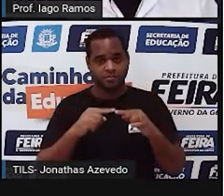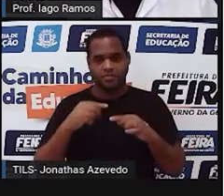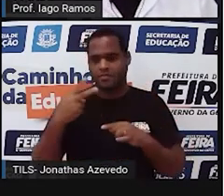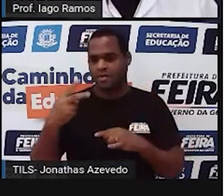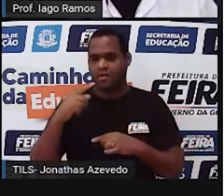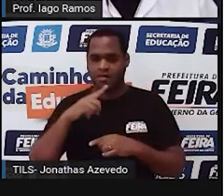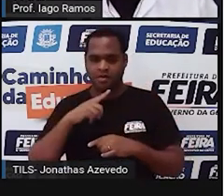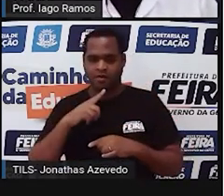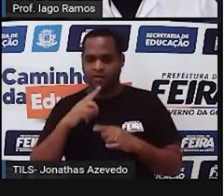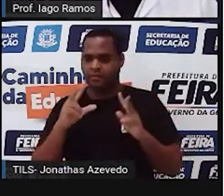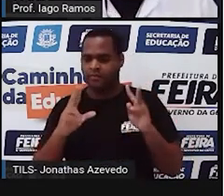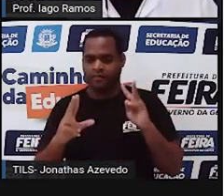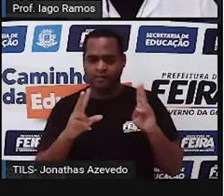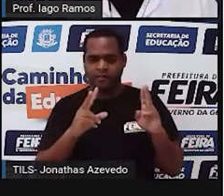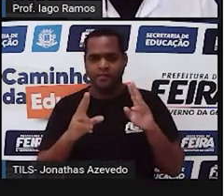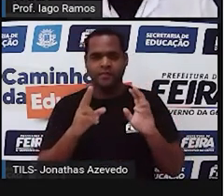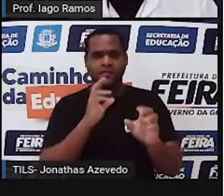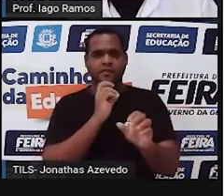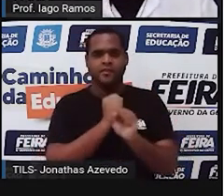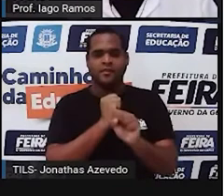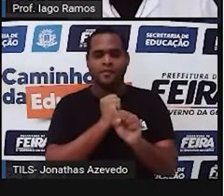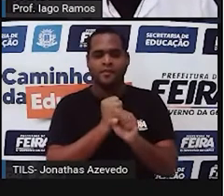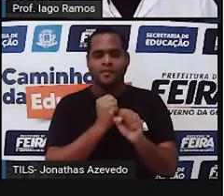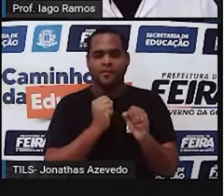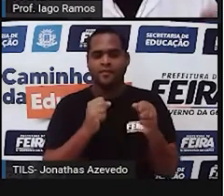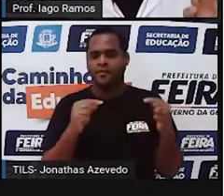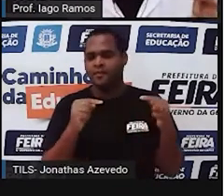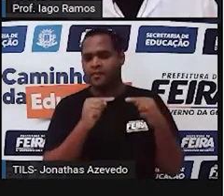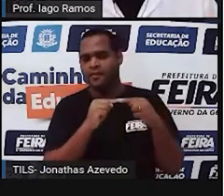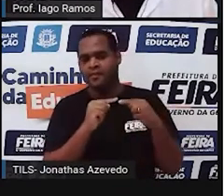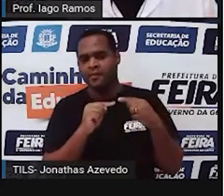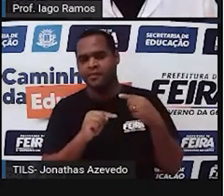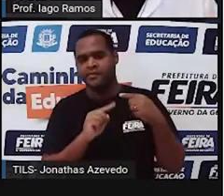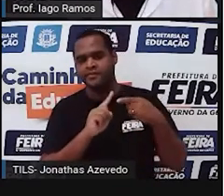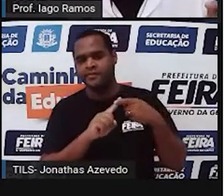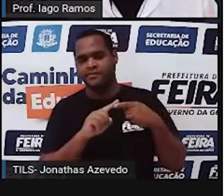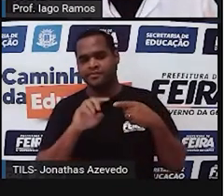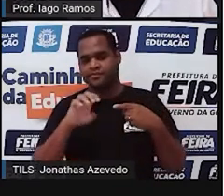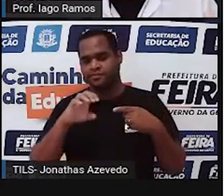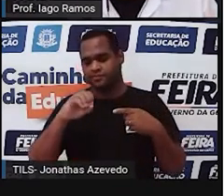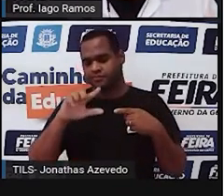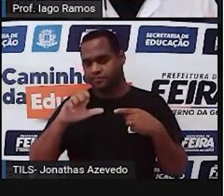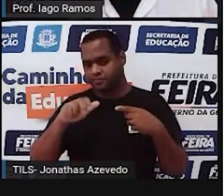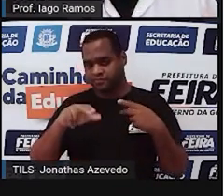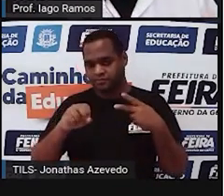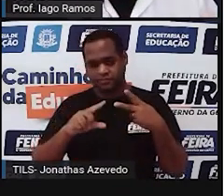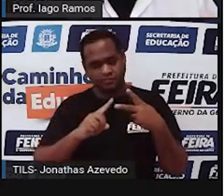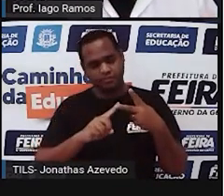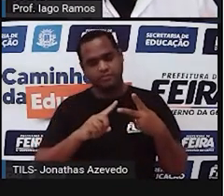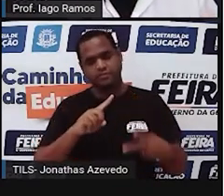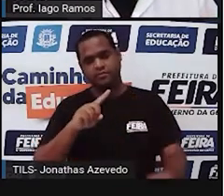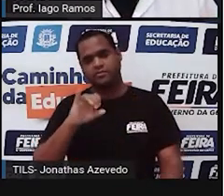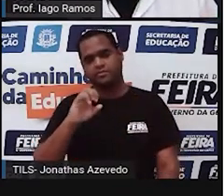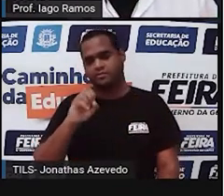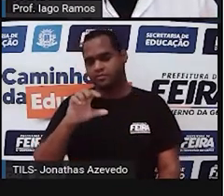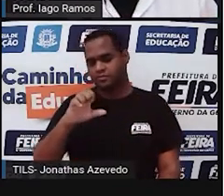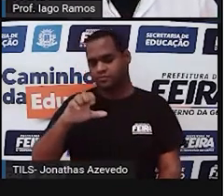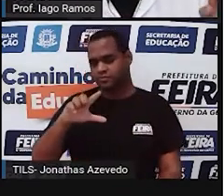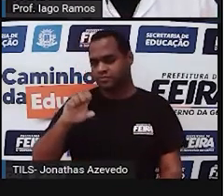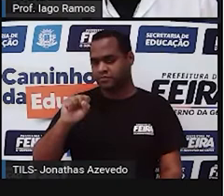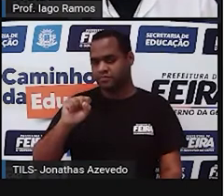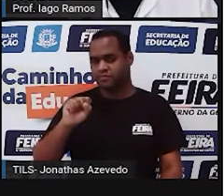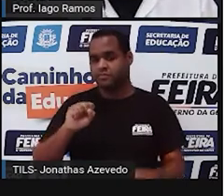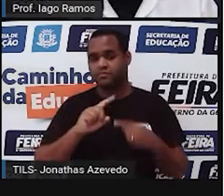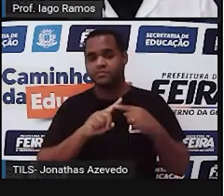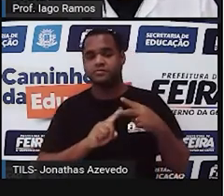lados com a mesma medida. Que triângulo é esse? É o da letra A, o escaleno? Ou é da letra B, o